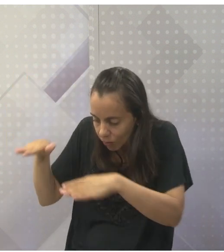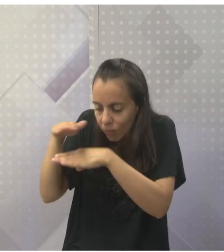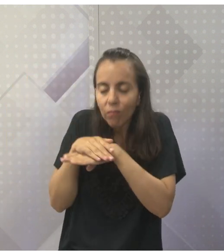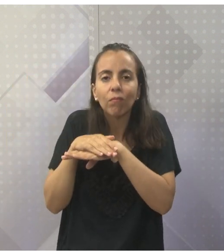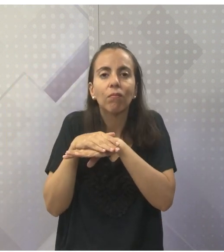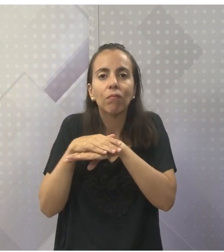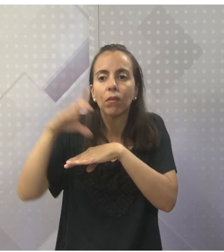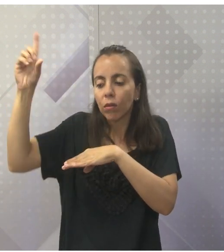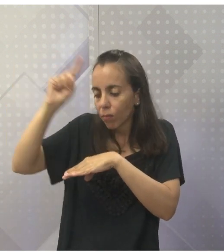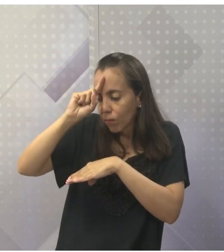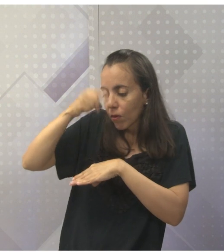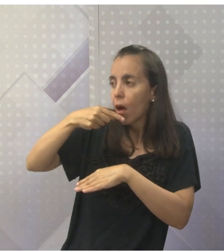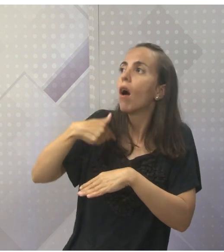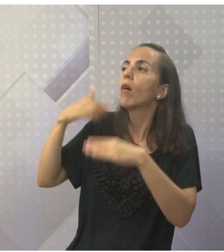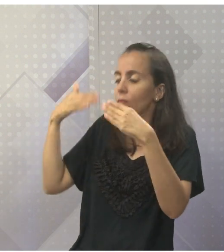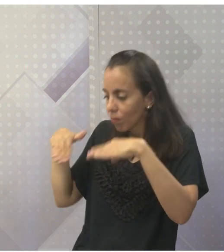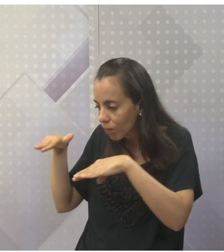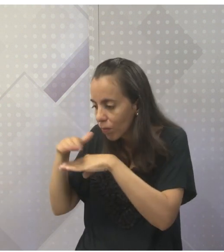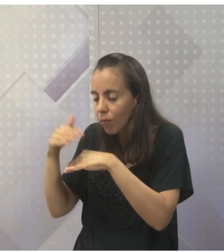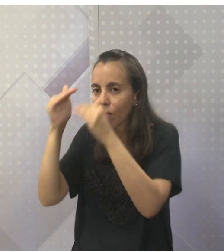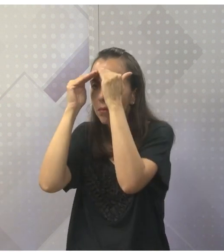submetido a Deus.